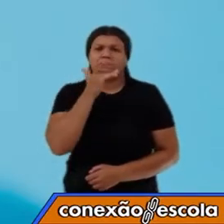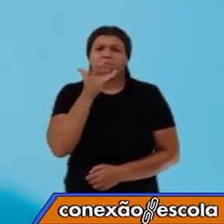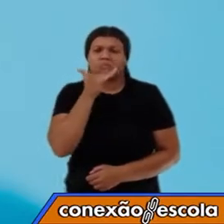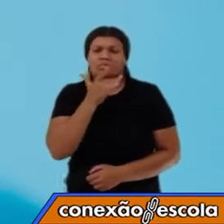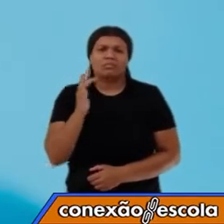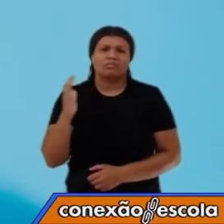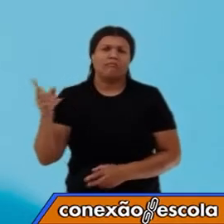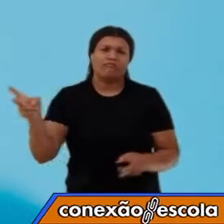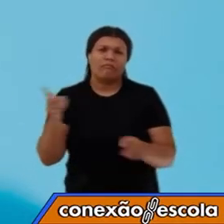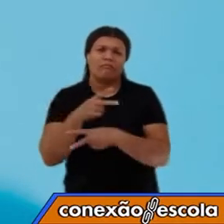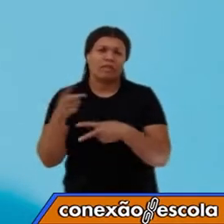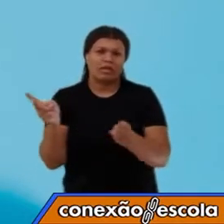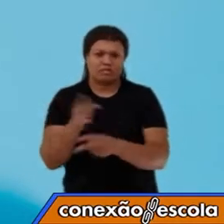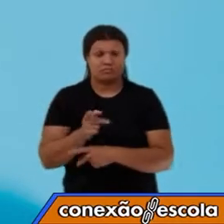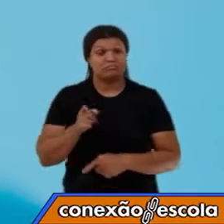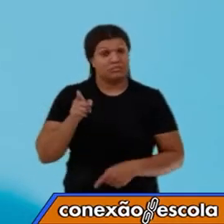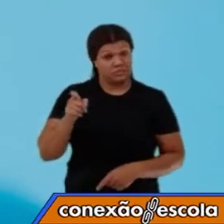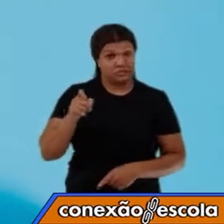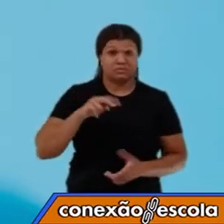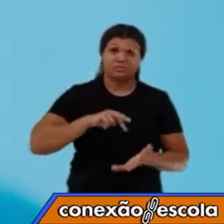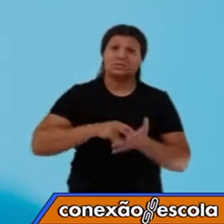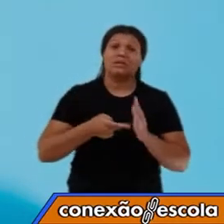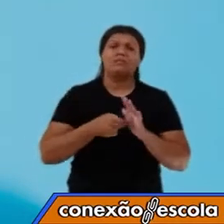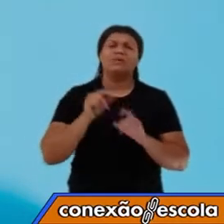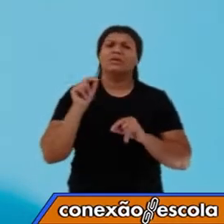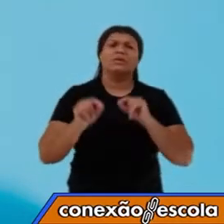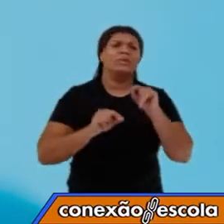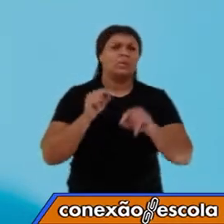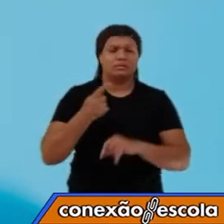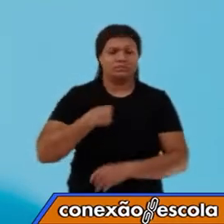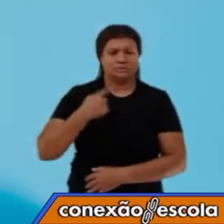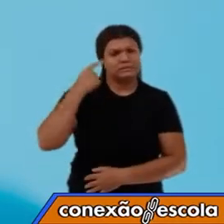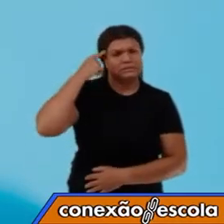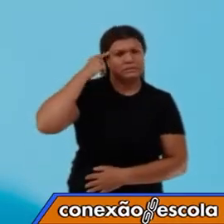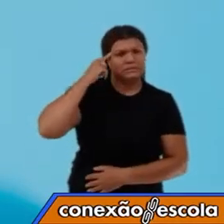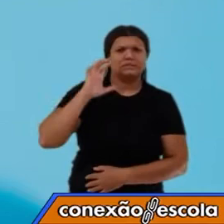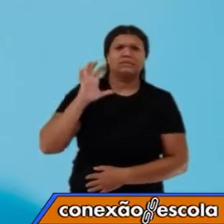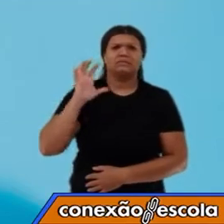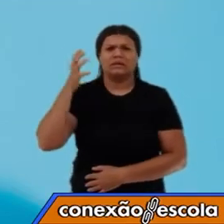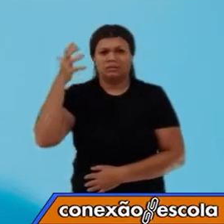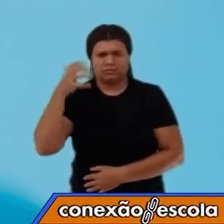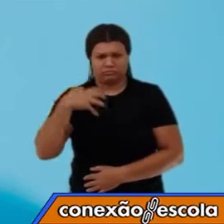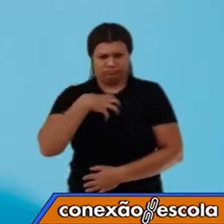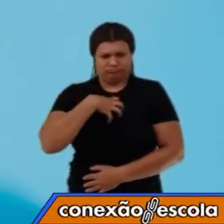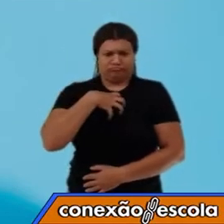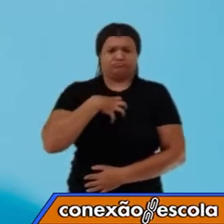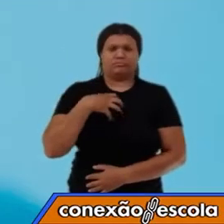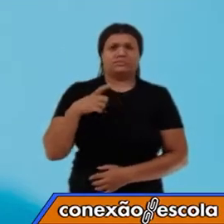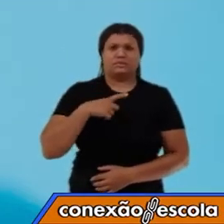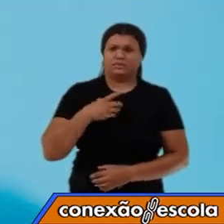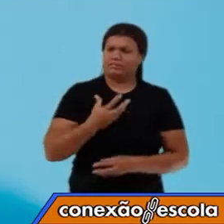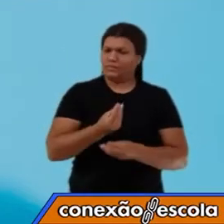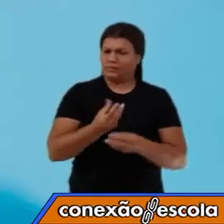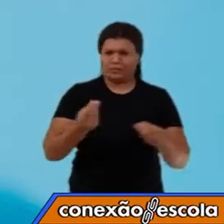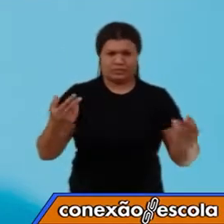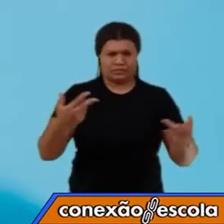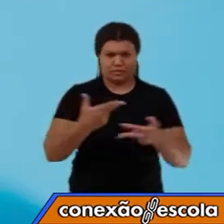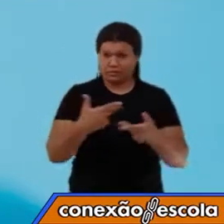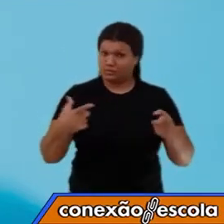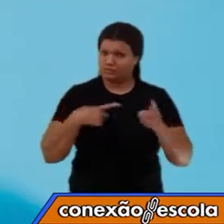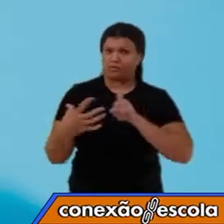que isso significa? Quando nós pensamos nessa sensação térmica, há muitos fatores que